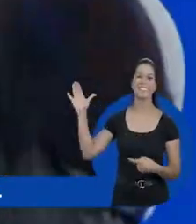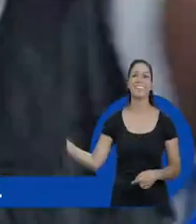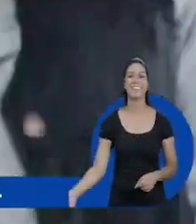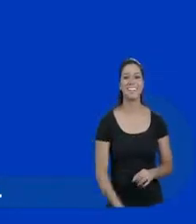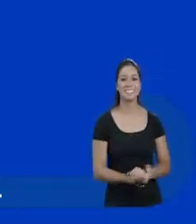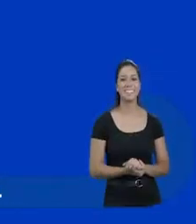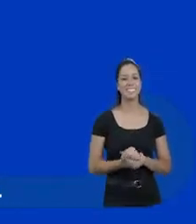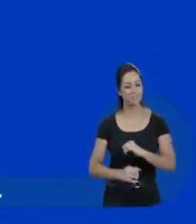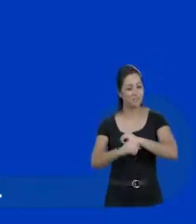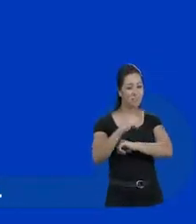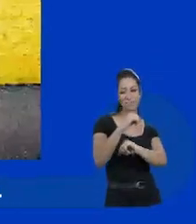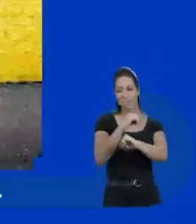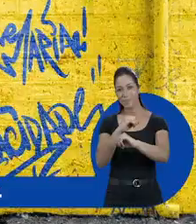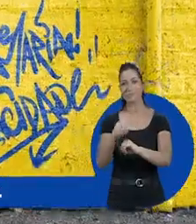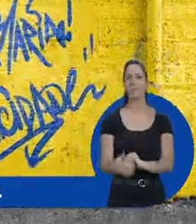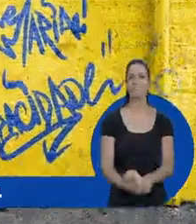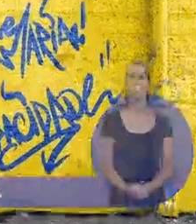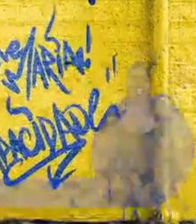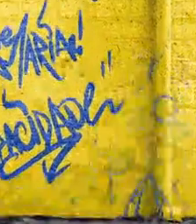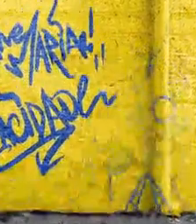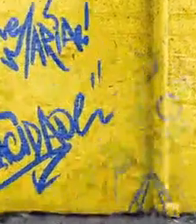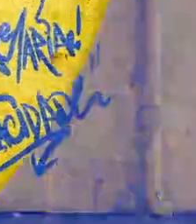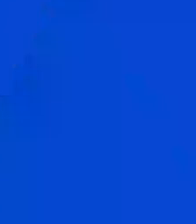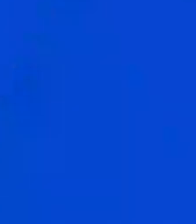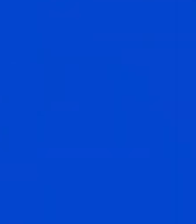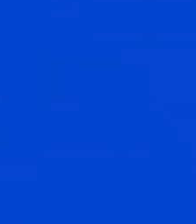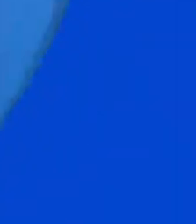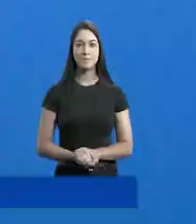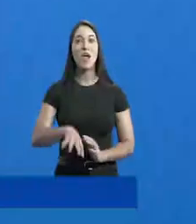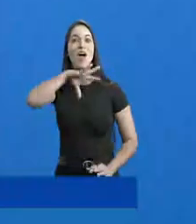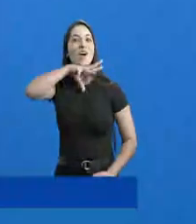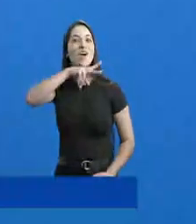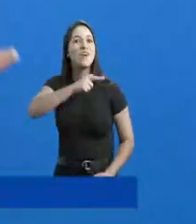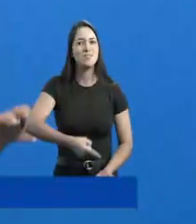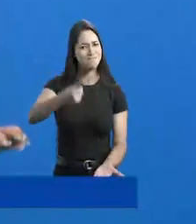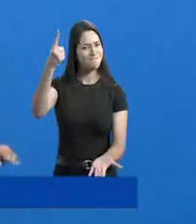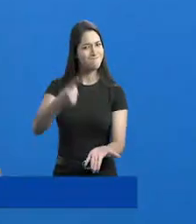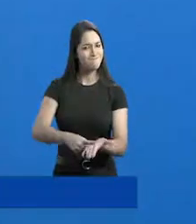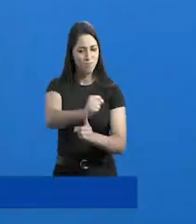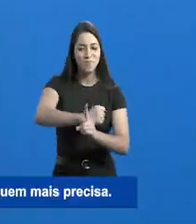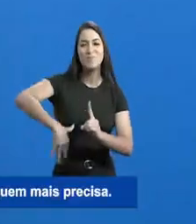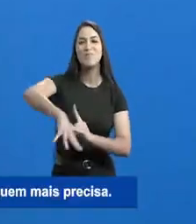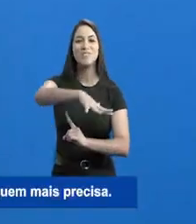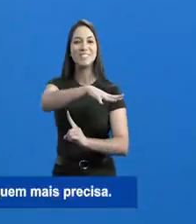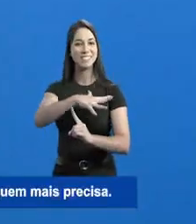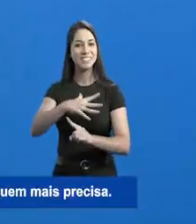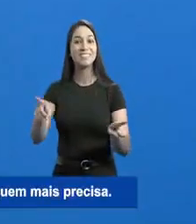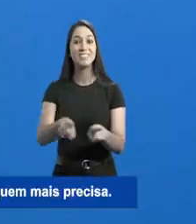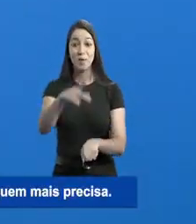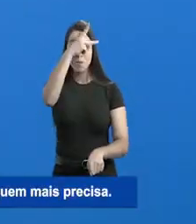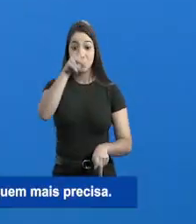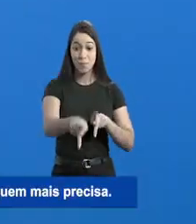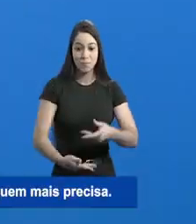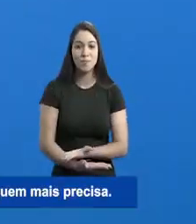bote número 11 pra nos representar. É ou sim! Odelmo tem compromisso social, tem compromisso com